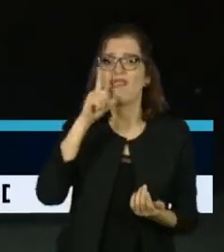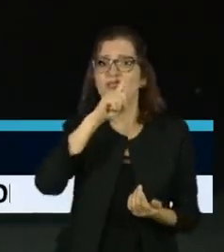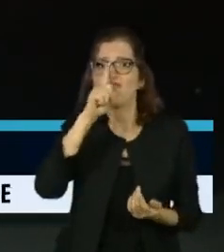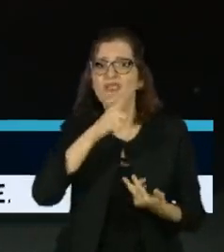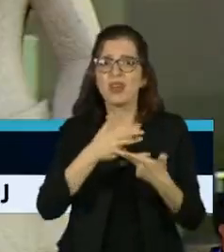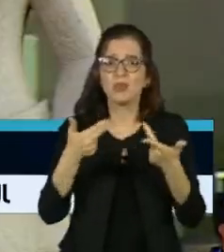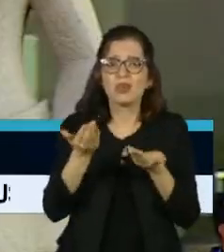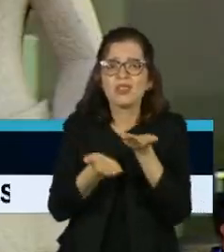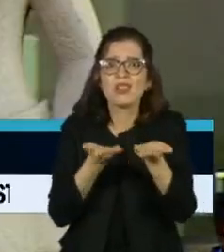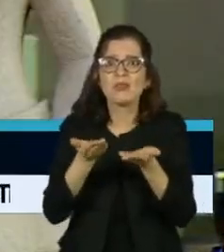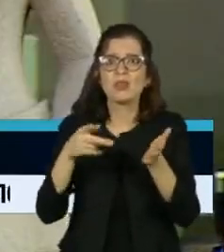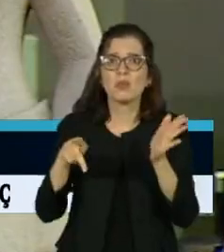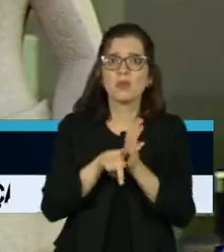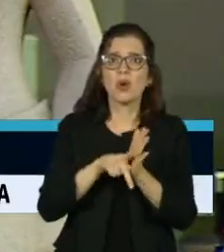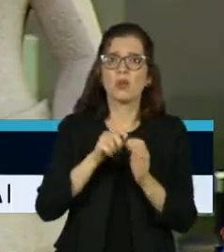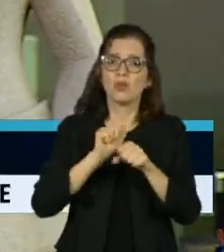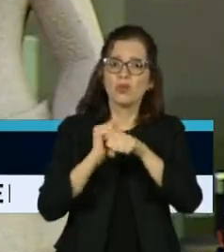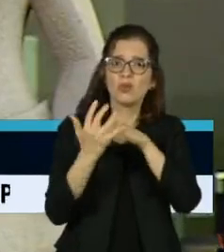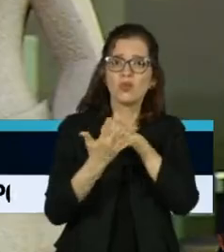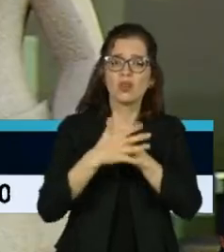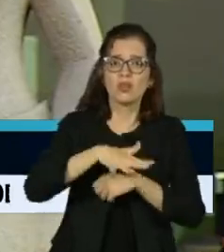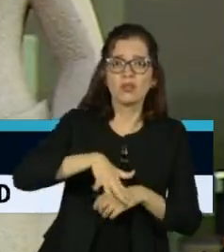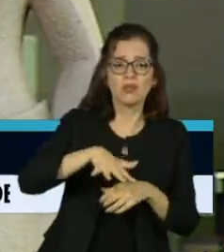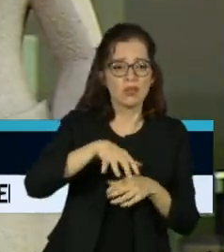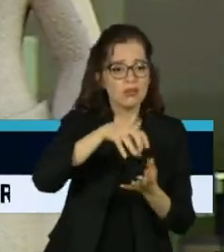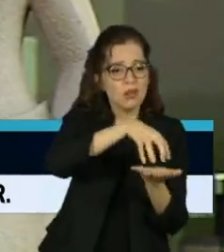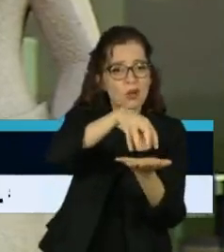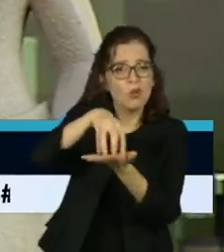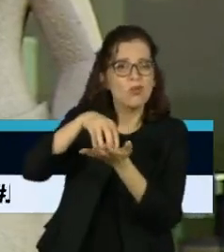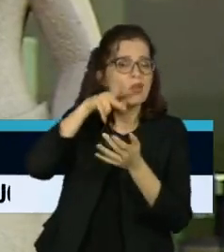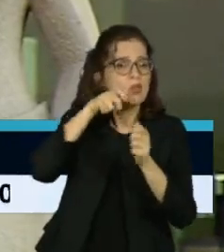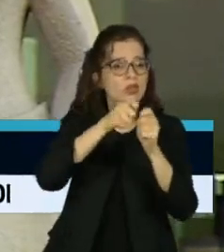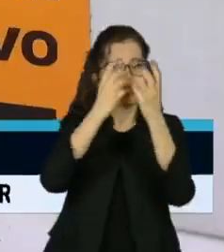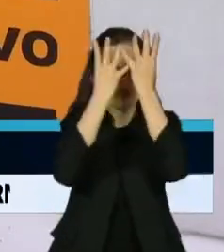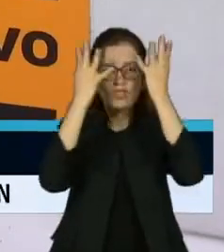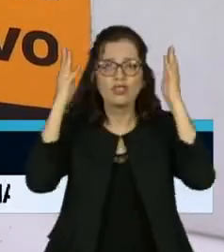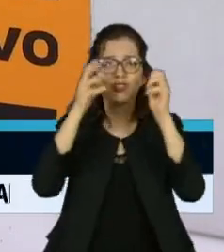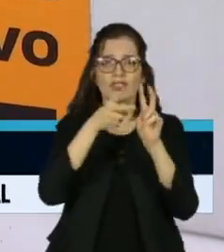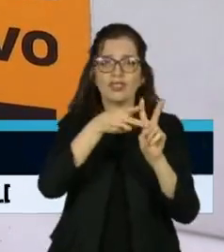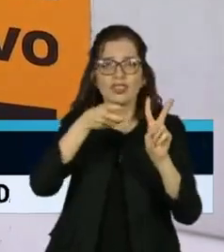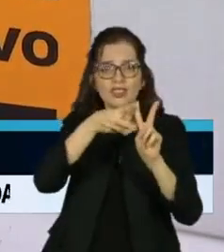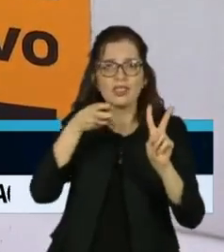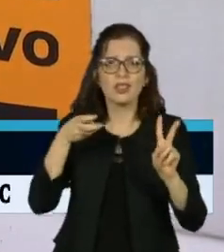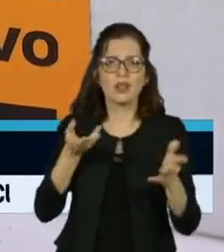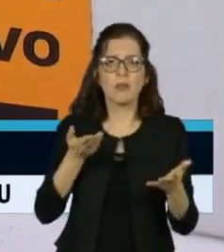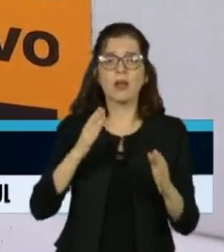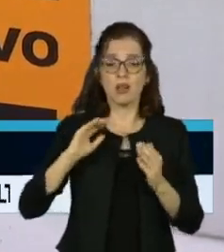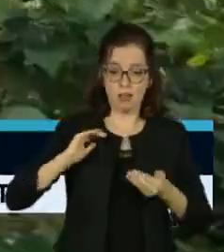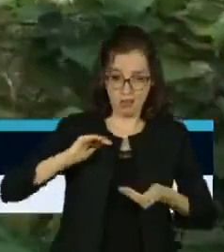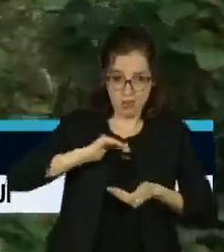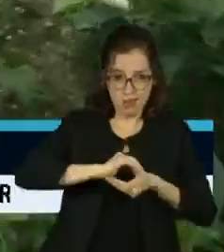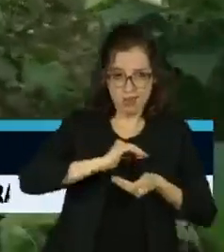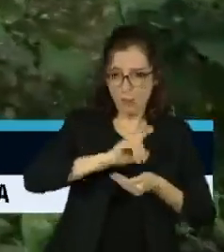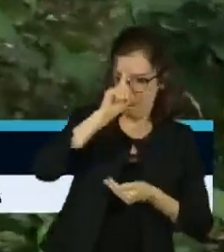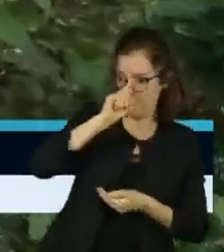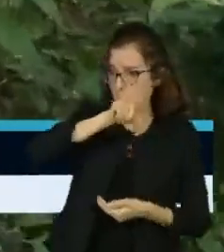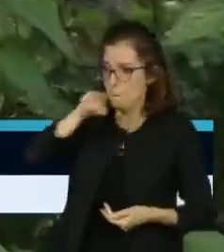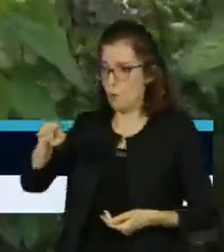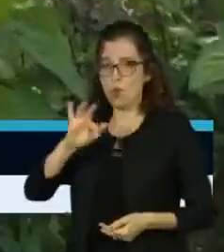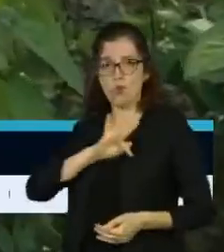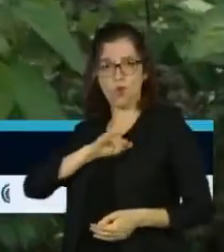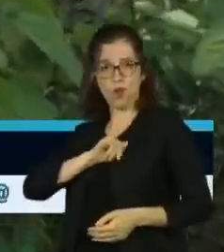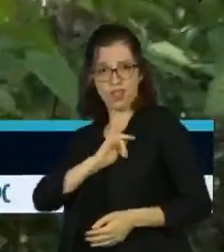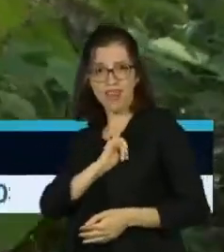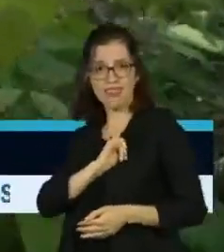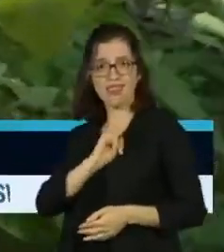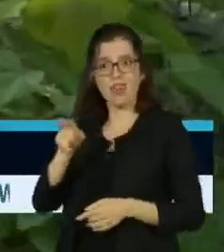governo federal. Há quase dois anos, o Supremo Tribunal Federal determinou que a FUNAI, a Fundação Nacional do INPE, e